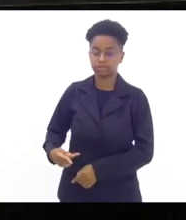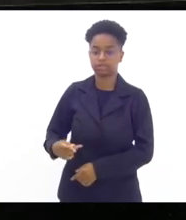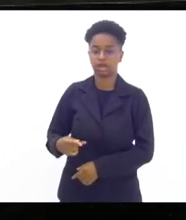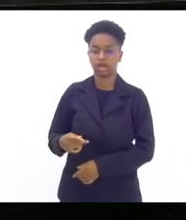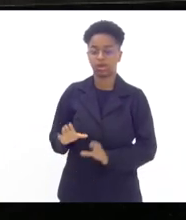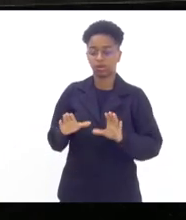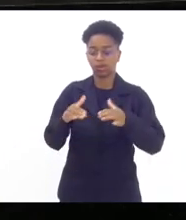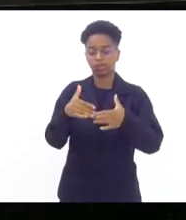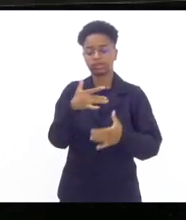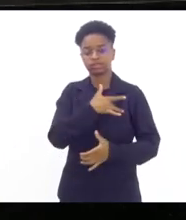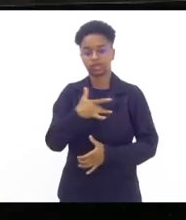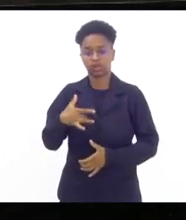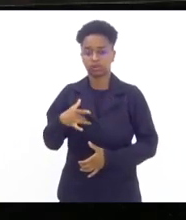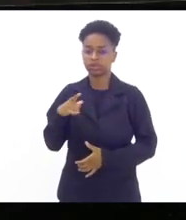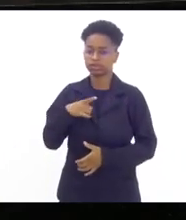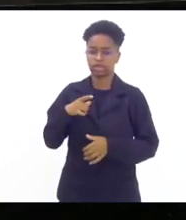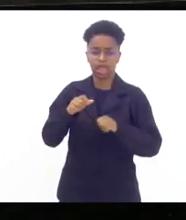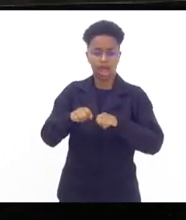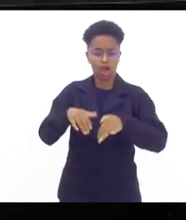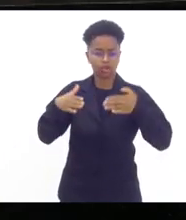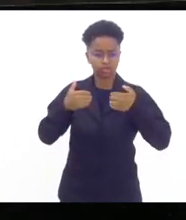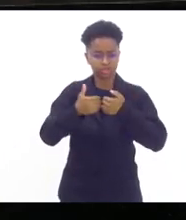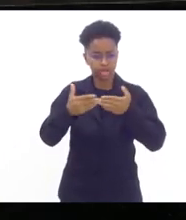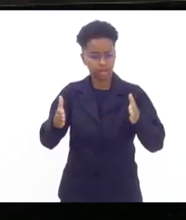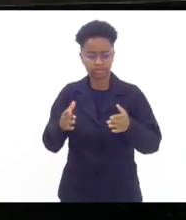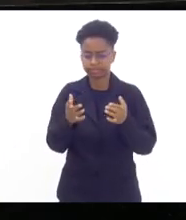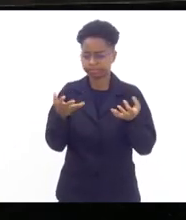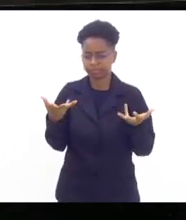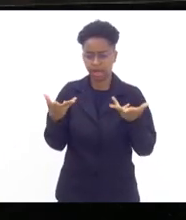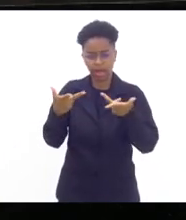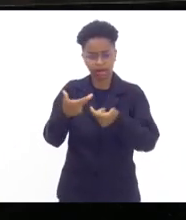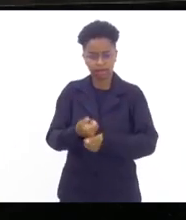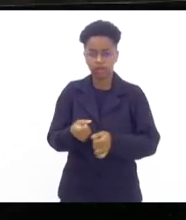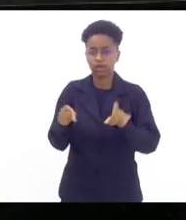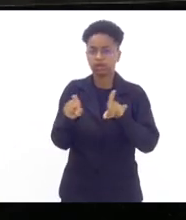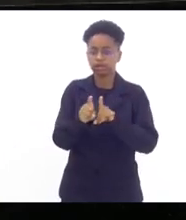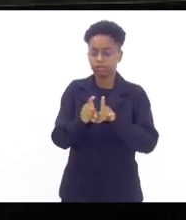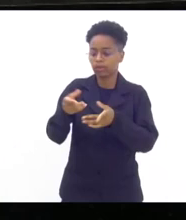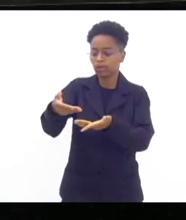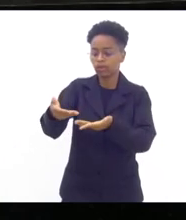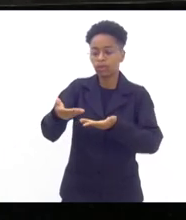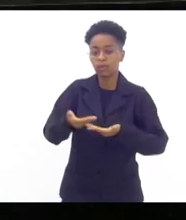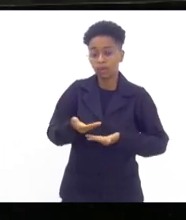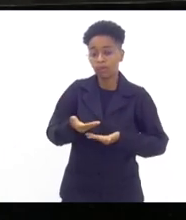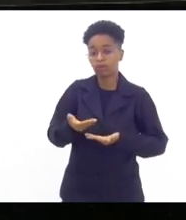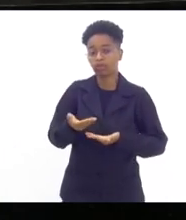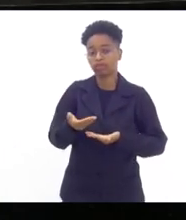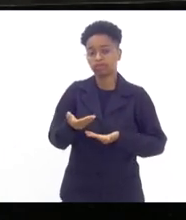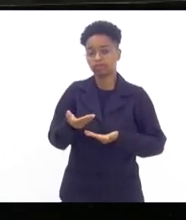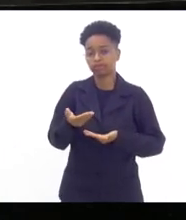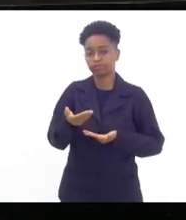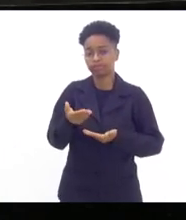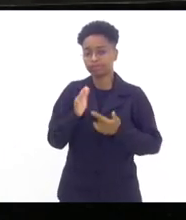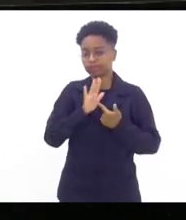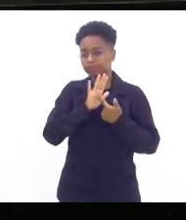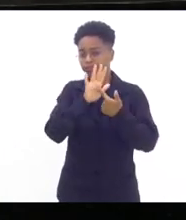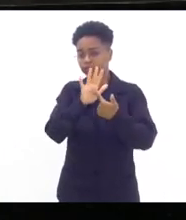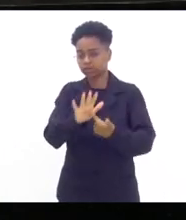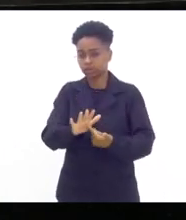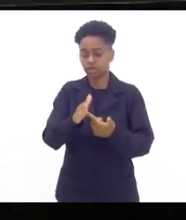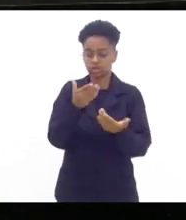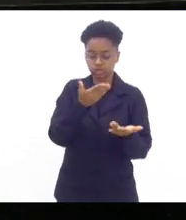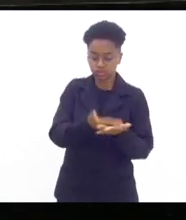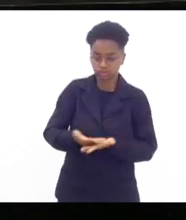promoveu uma belíssima audiência pública e que foi convidado para apresentar o